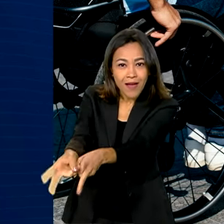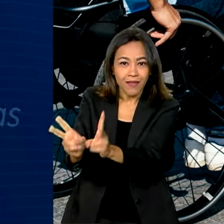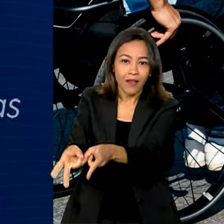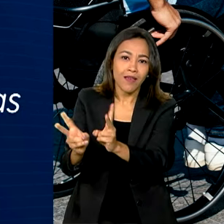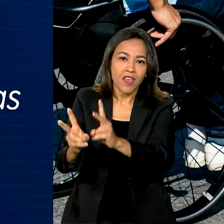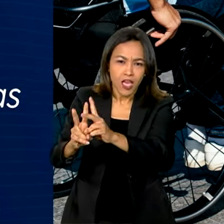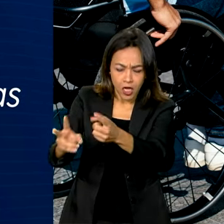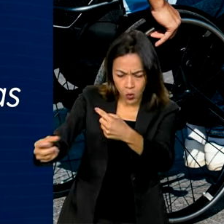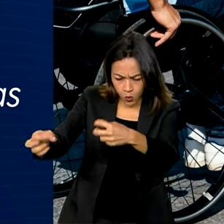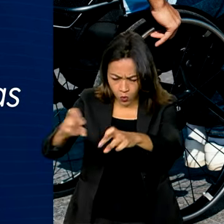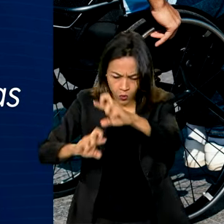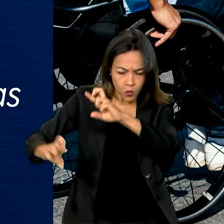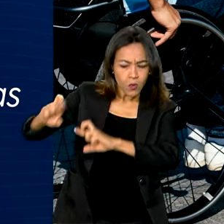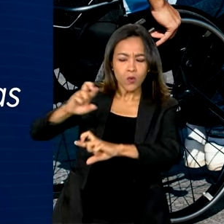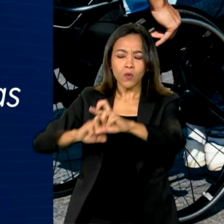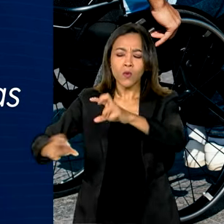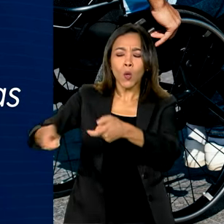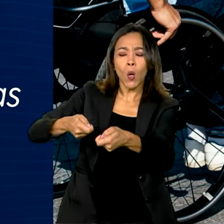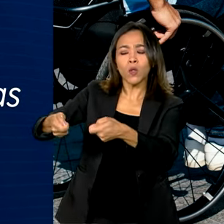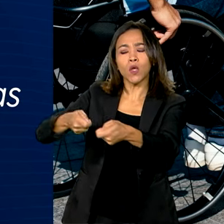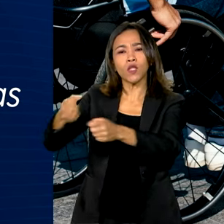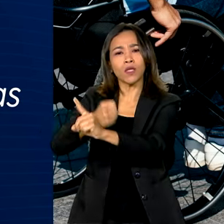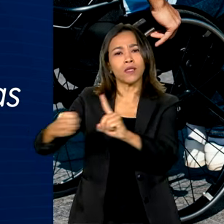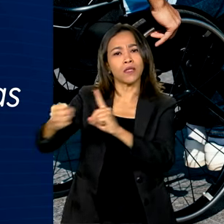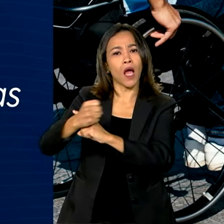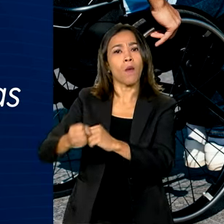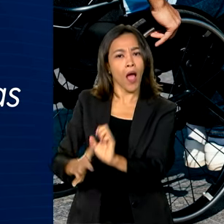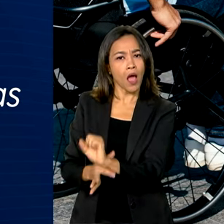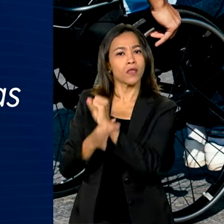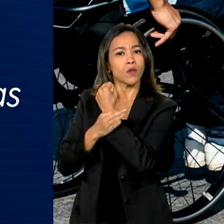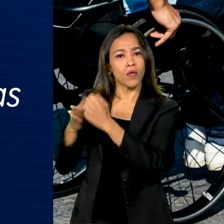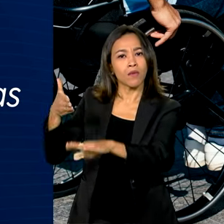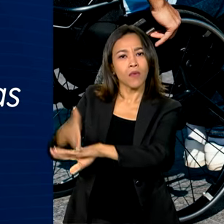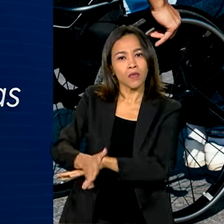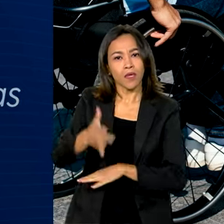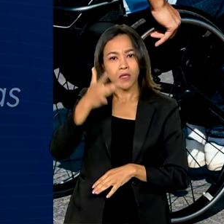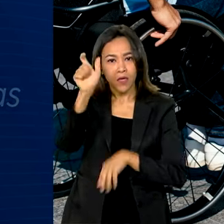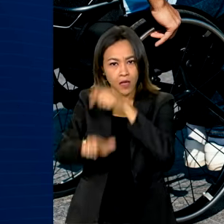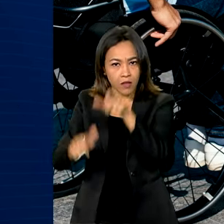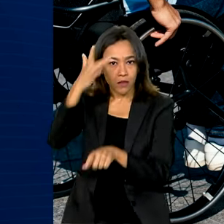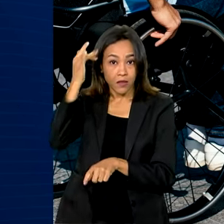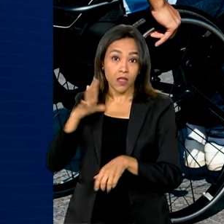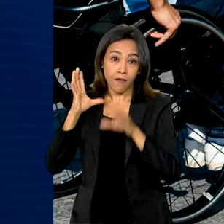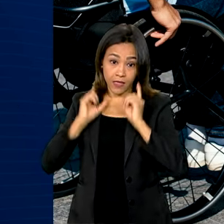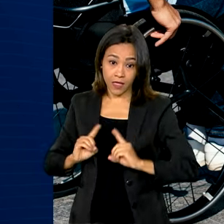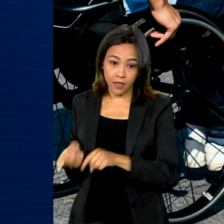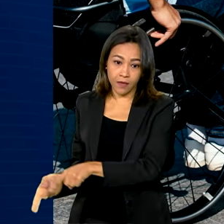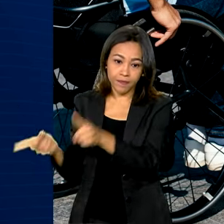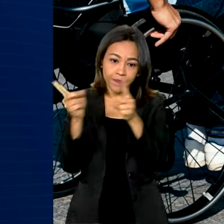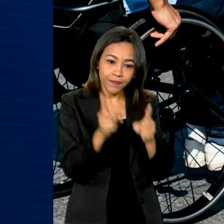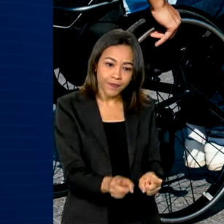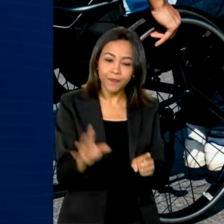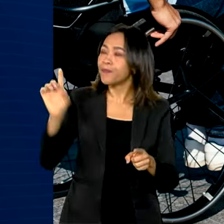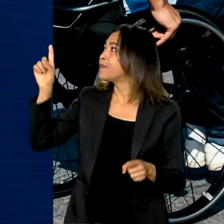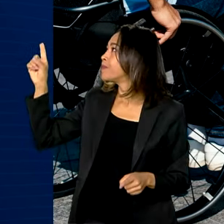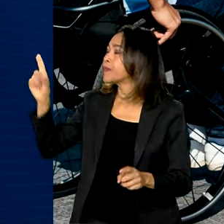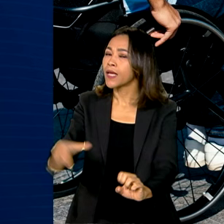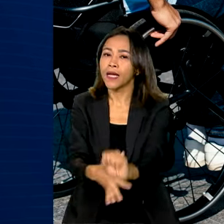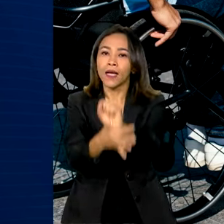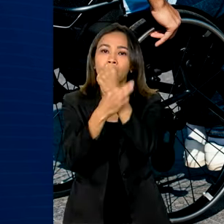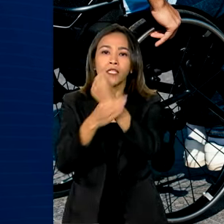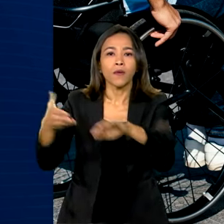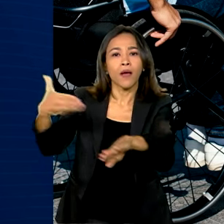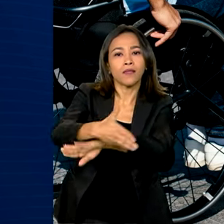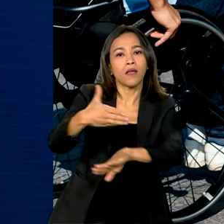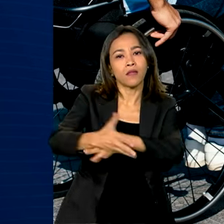o controle social assegurando a participação das pessoas com deficiência. Garantia do acesso